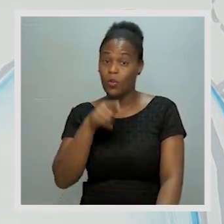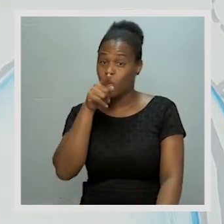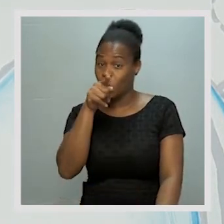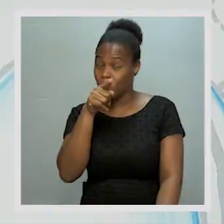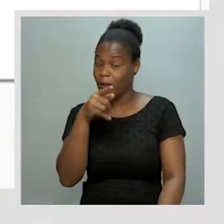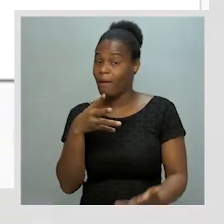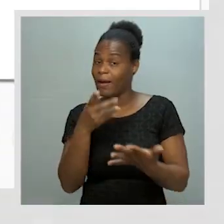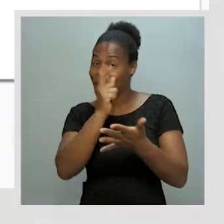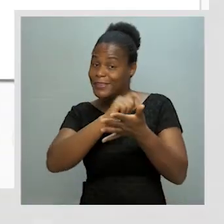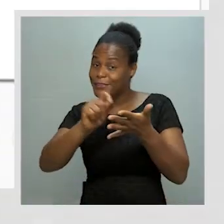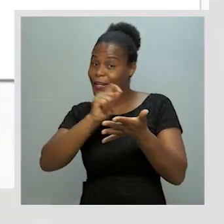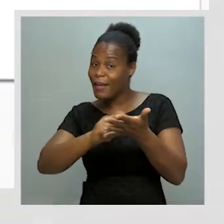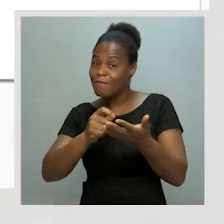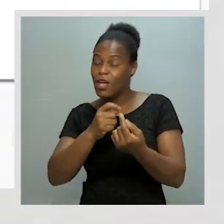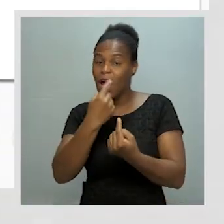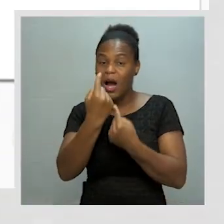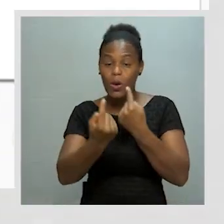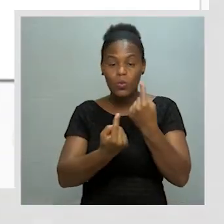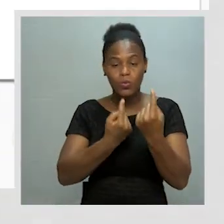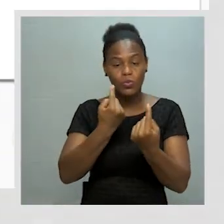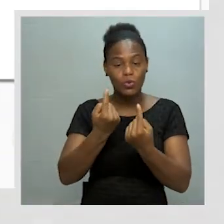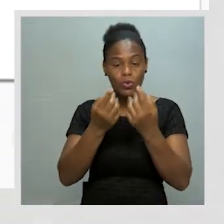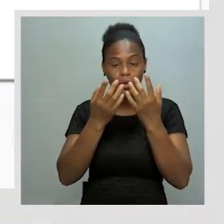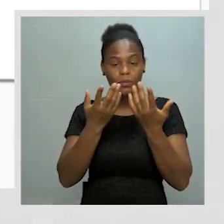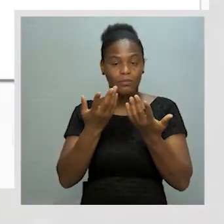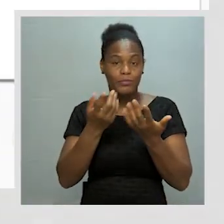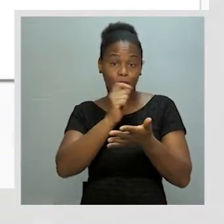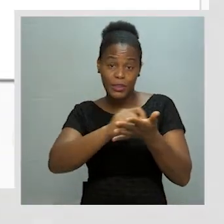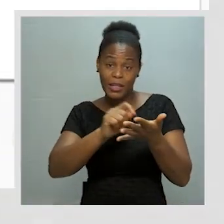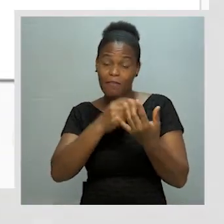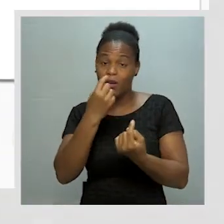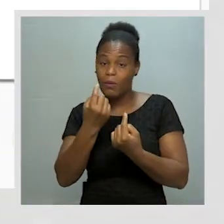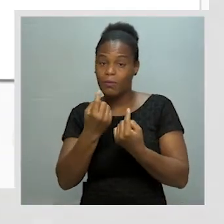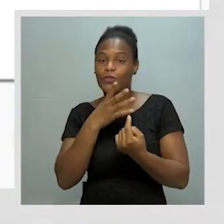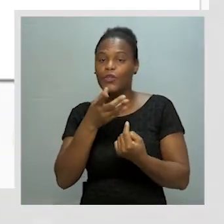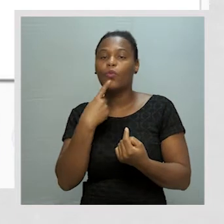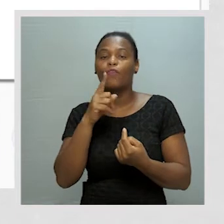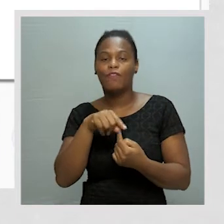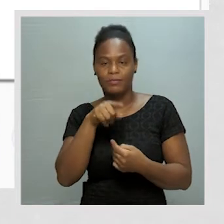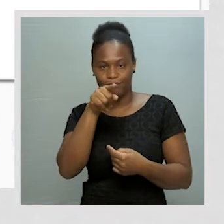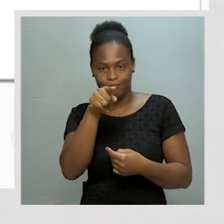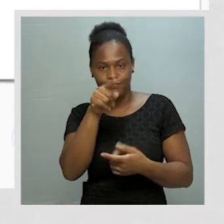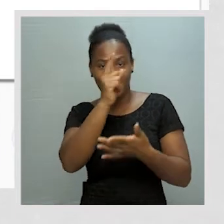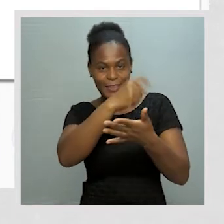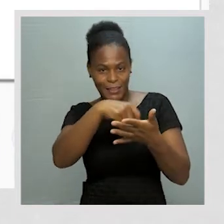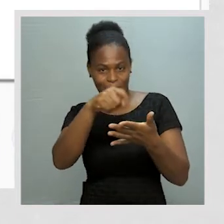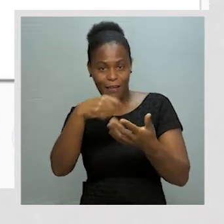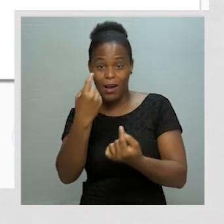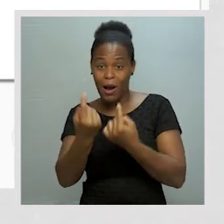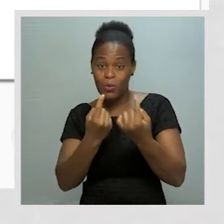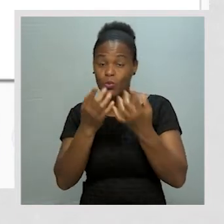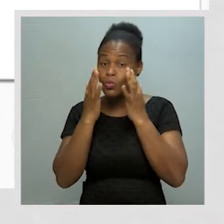Escrevam alguma, alguns, melhor dizendo, vou repetir, escrevam